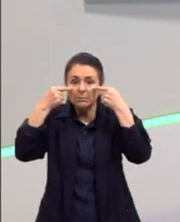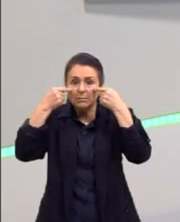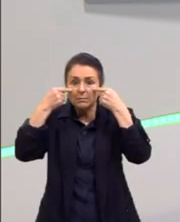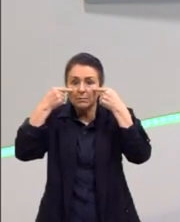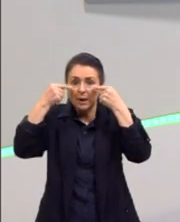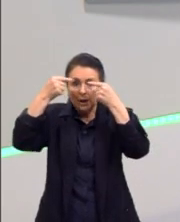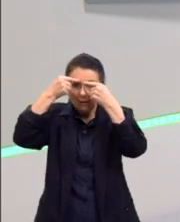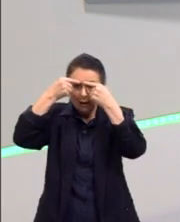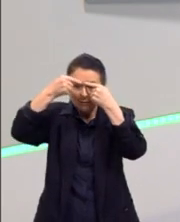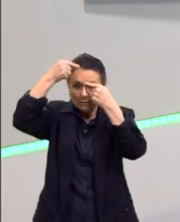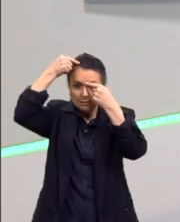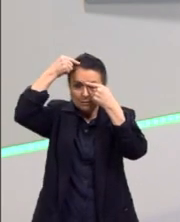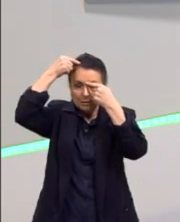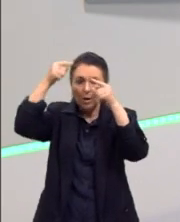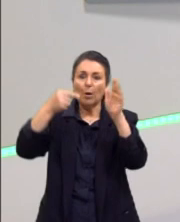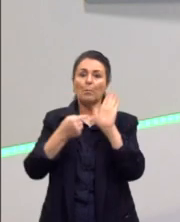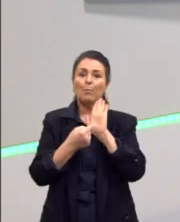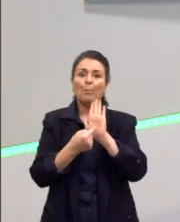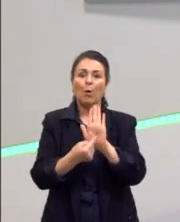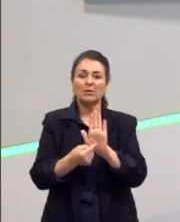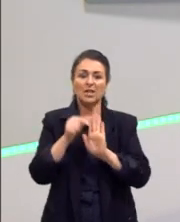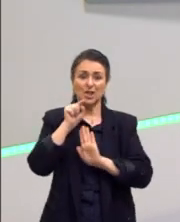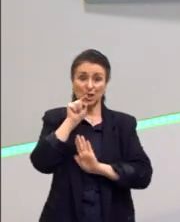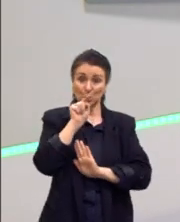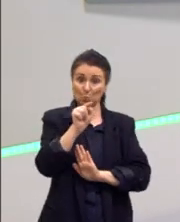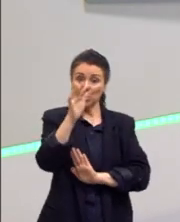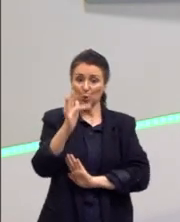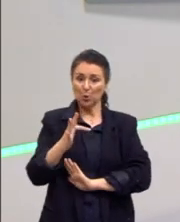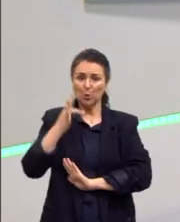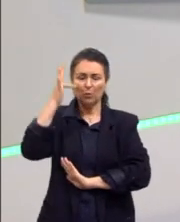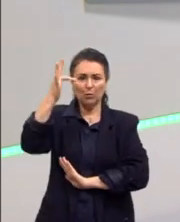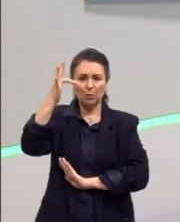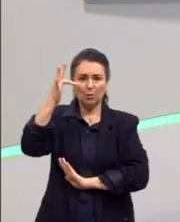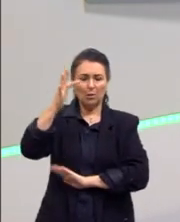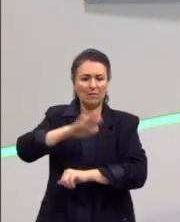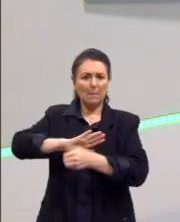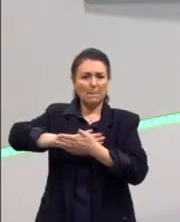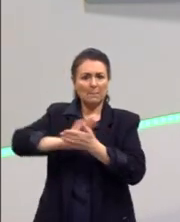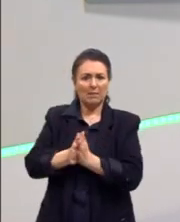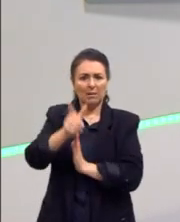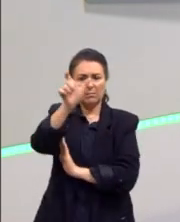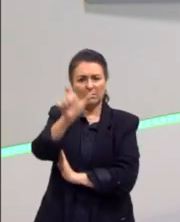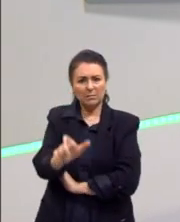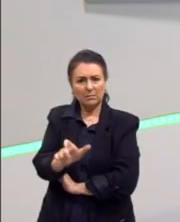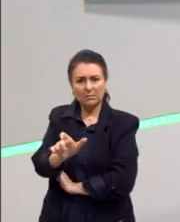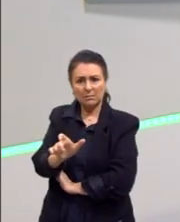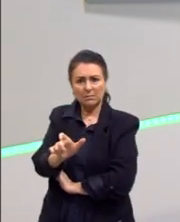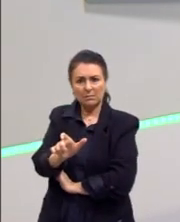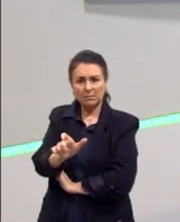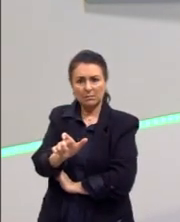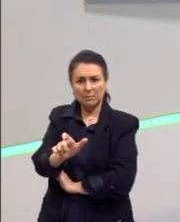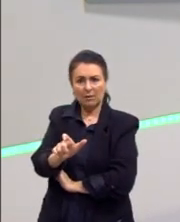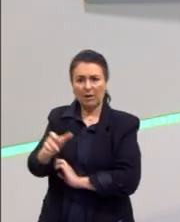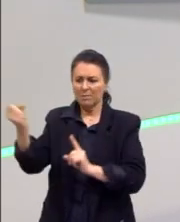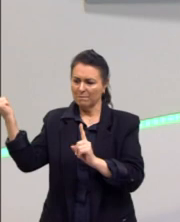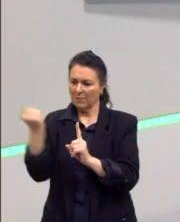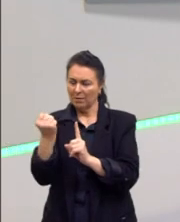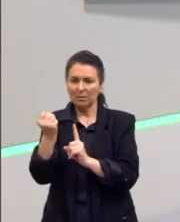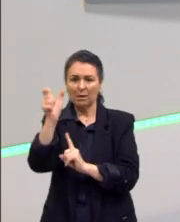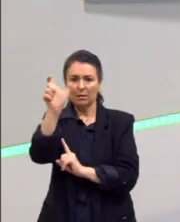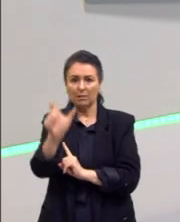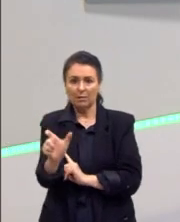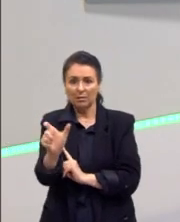grande, isso mostra que você provavelmente é um assassino nato. E o que ele fazia, na verdade? Ele pegou condições